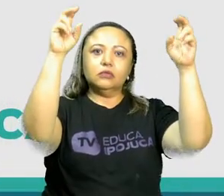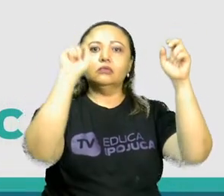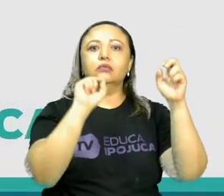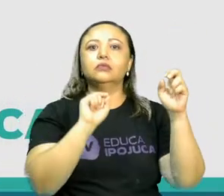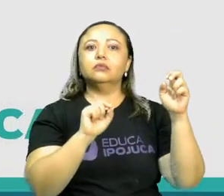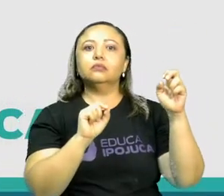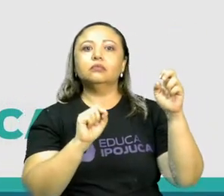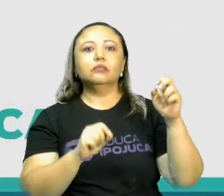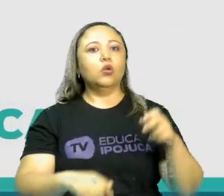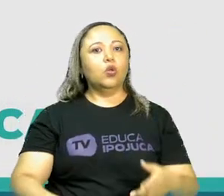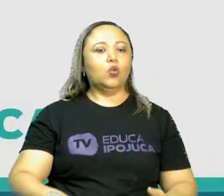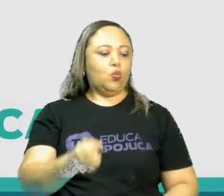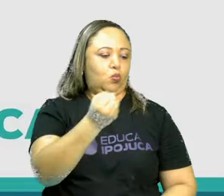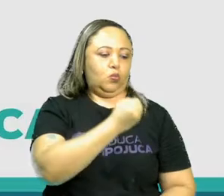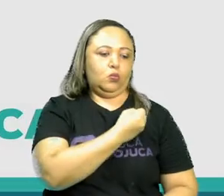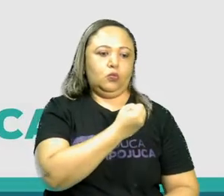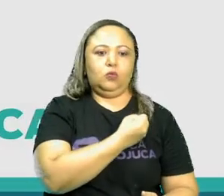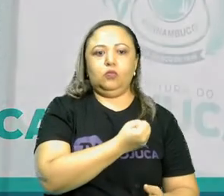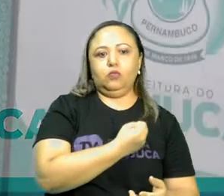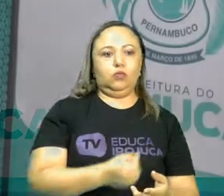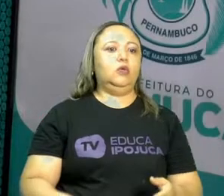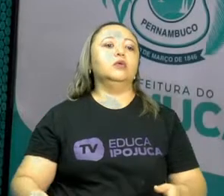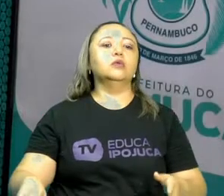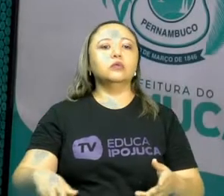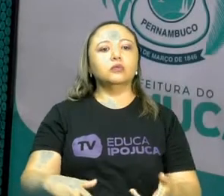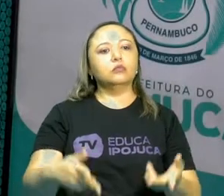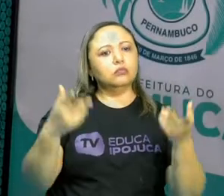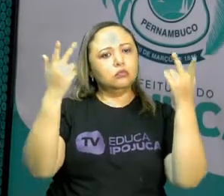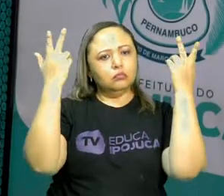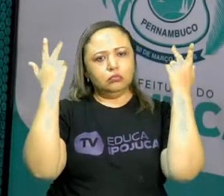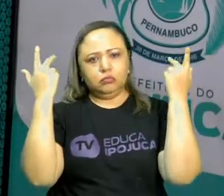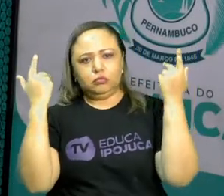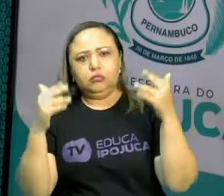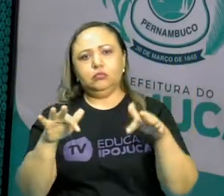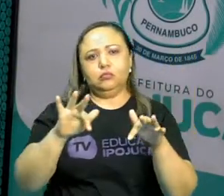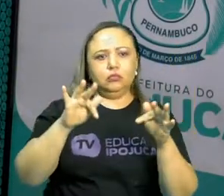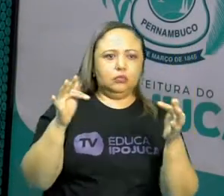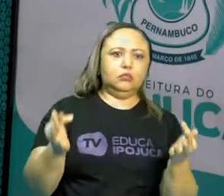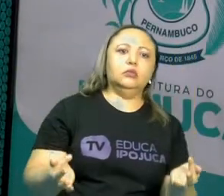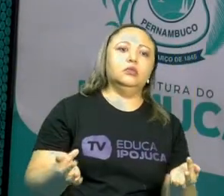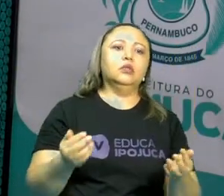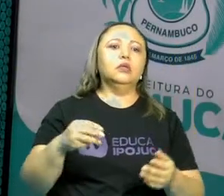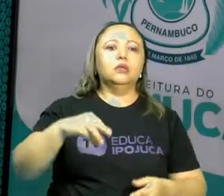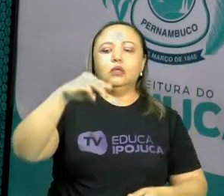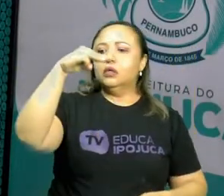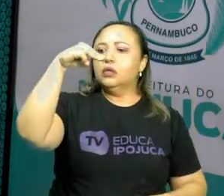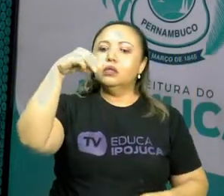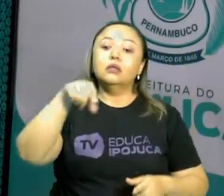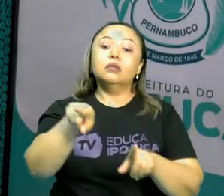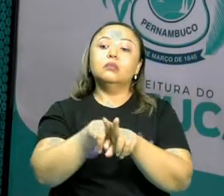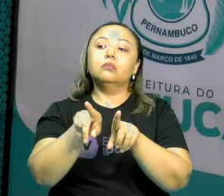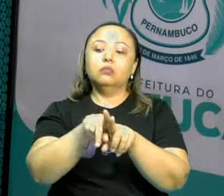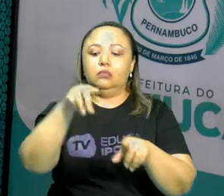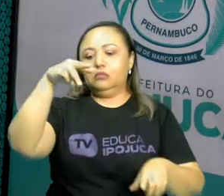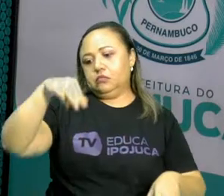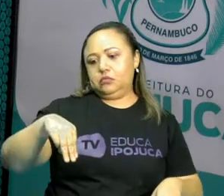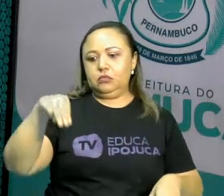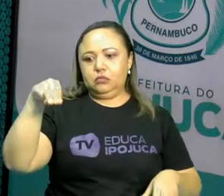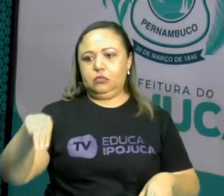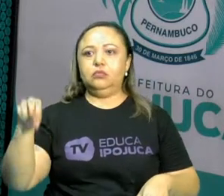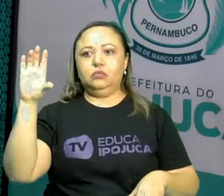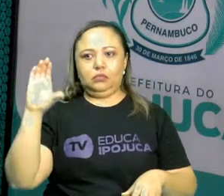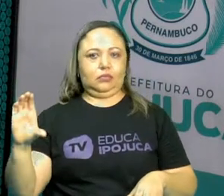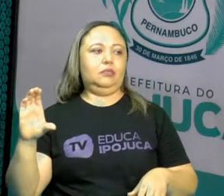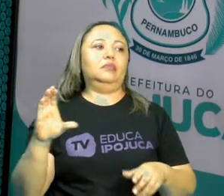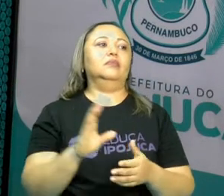falar um pouquinho sobre o mínimo múltiplo comum, que é muito mais conhecido como MNC. Pois é.